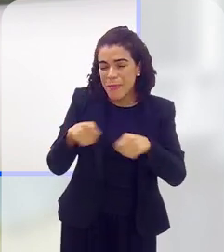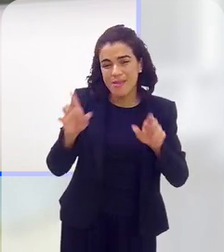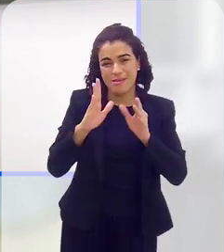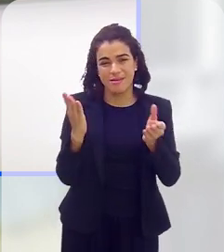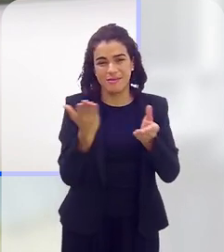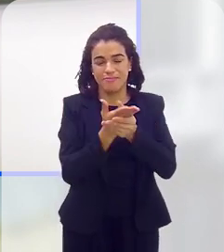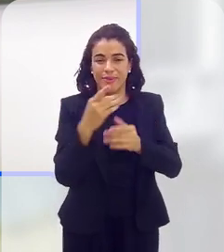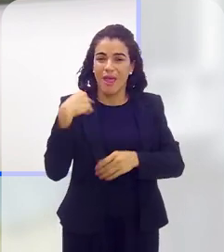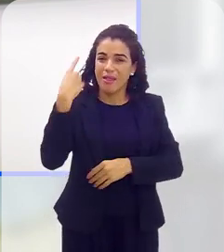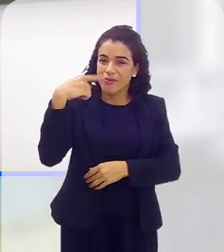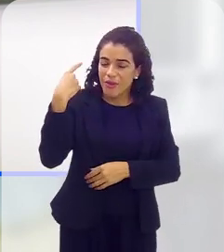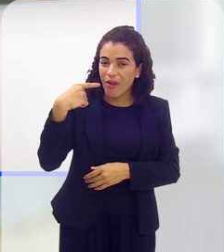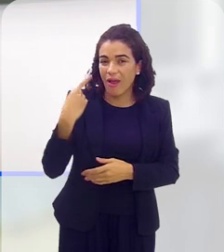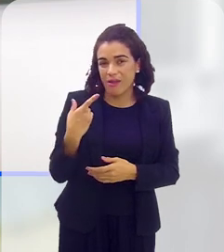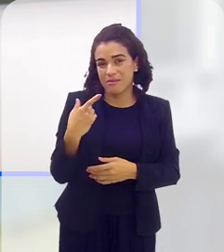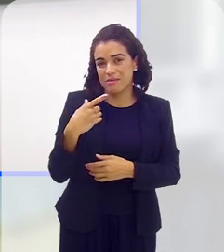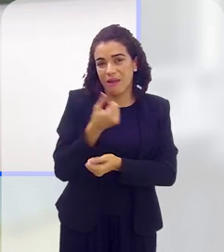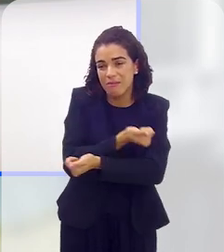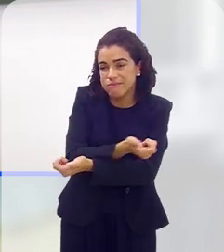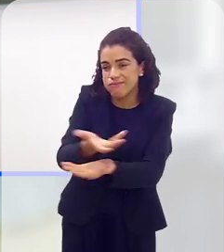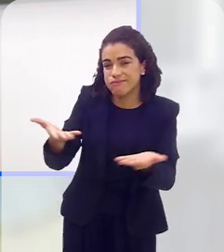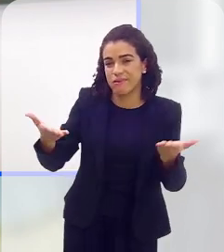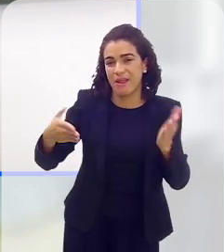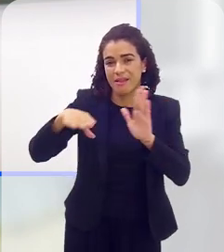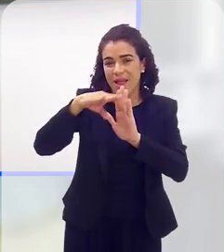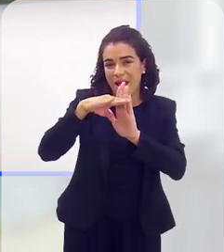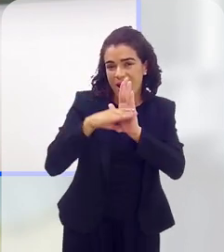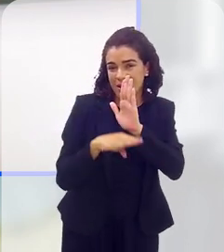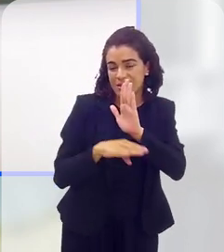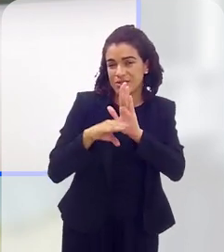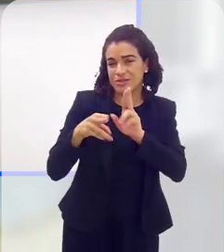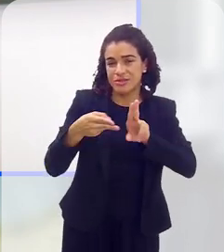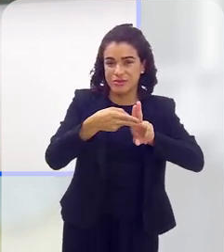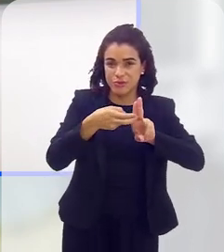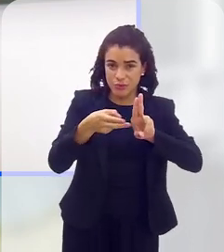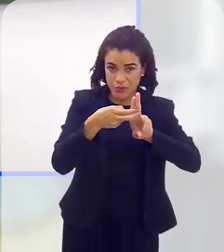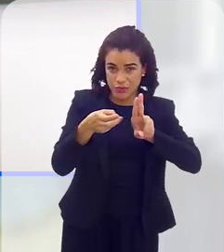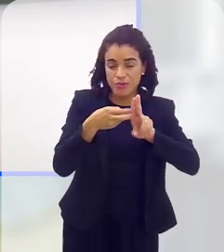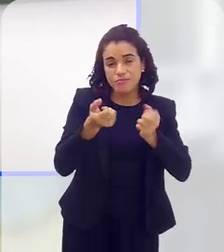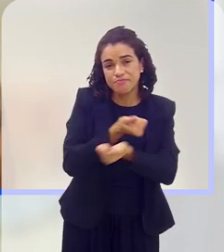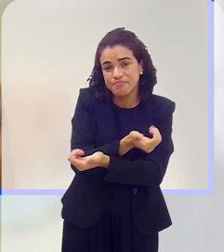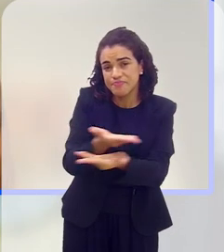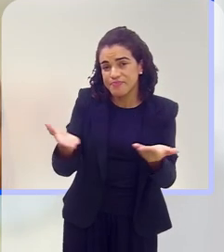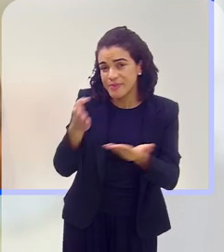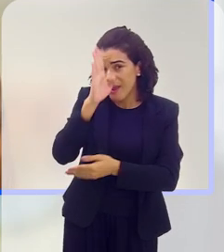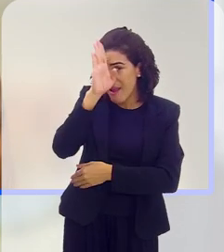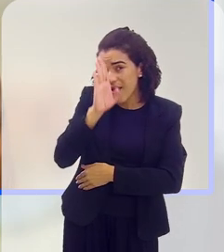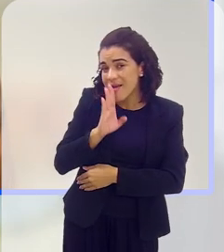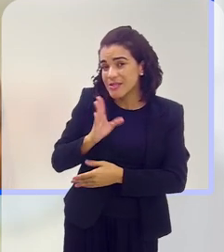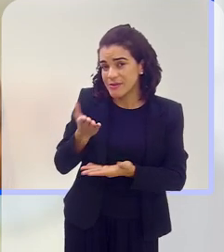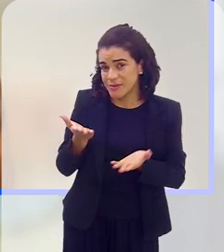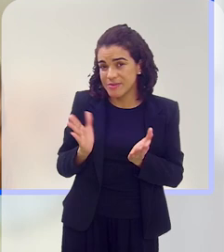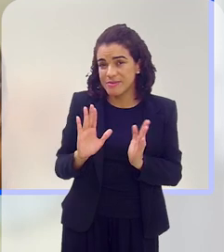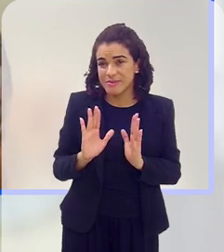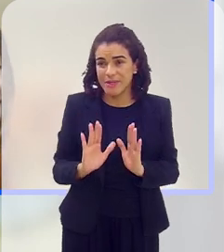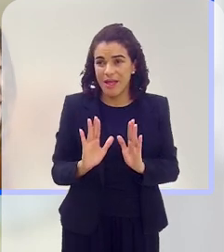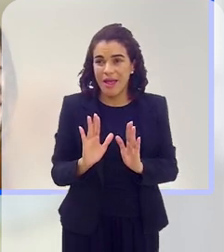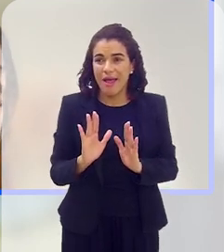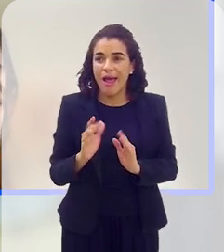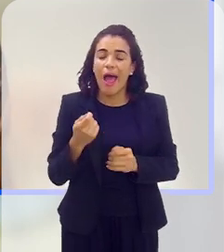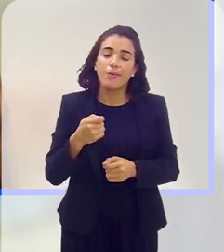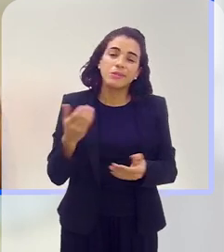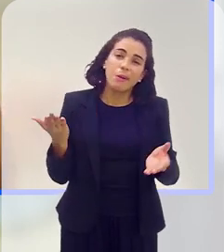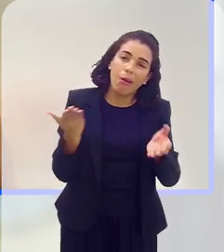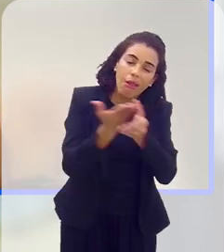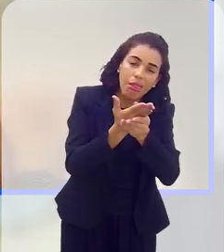tudo... esperamos que um dia a gente consiga que esse medicamento esteja na lista, né, no rol do SUS, que seja fornecido, não de forma, assim, ah,